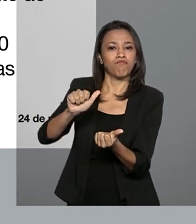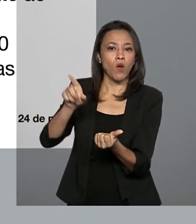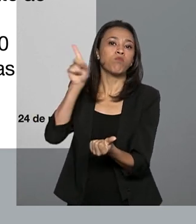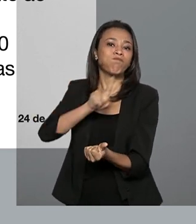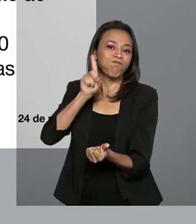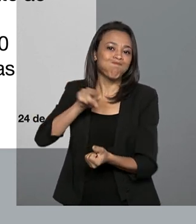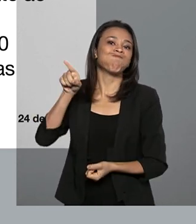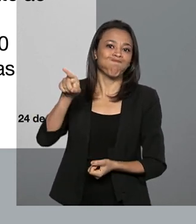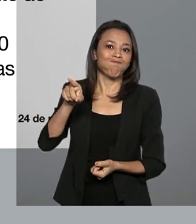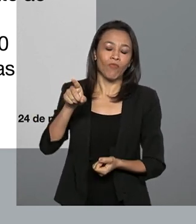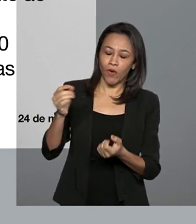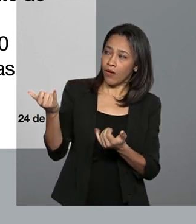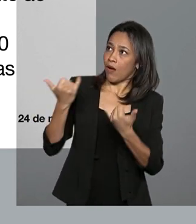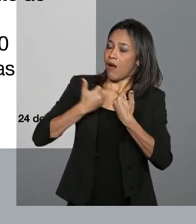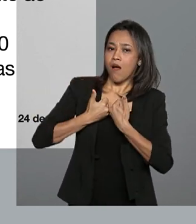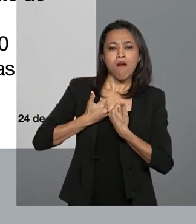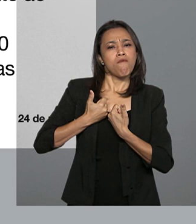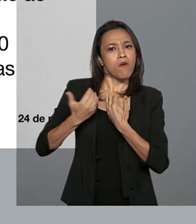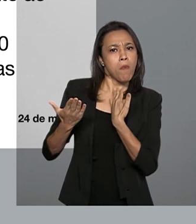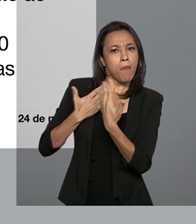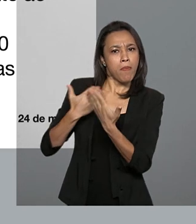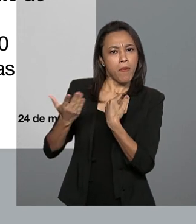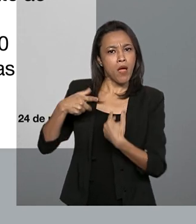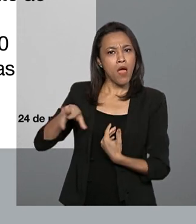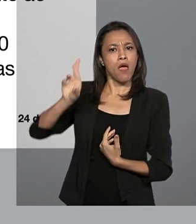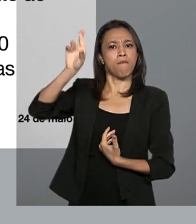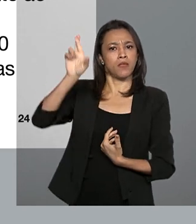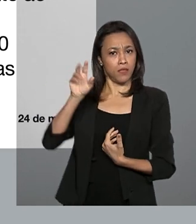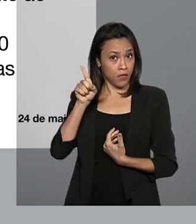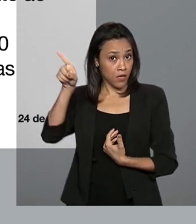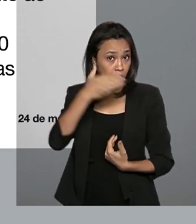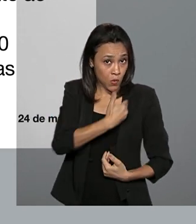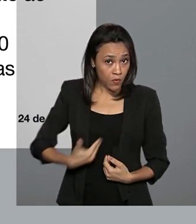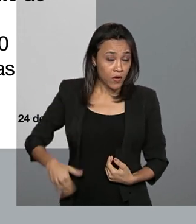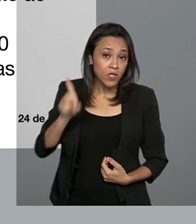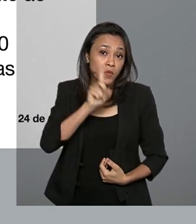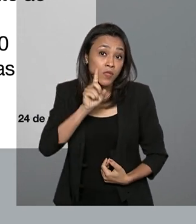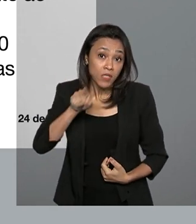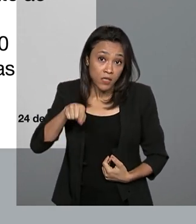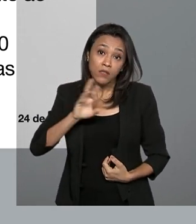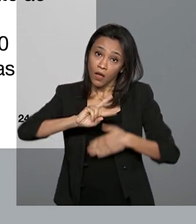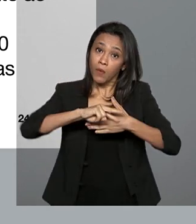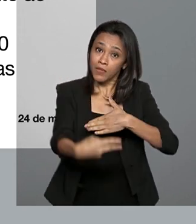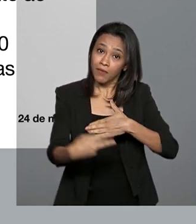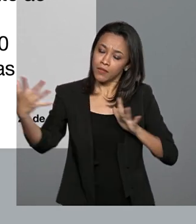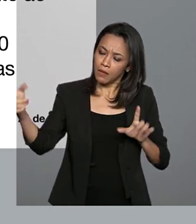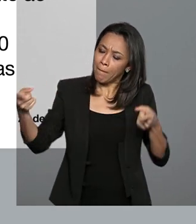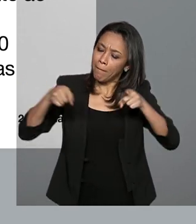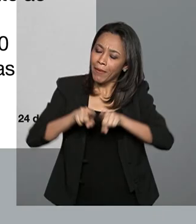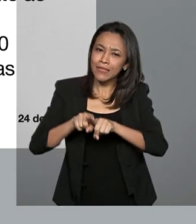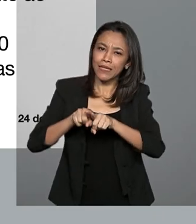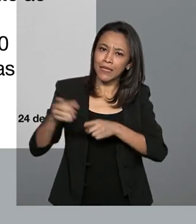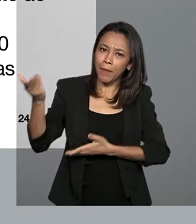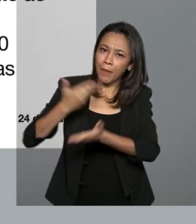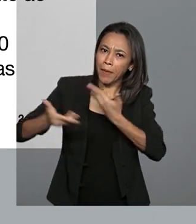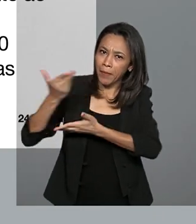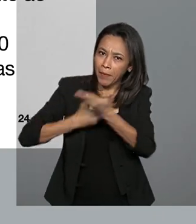ele, a notícia foi recebida durante uma conversa com representantes da Casa Branca, resultado da parceria produtiva entre duas grandes